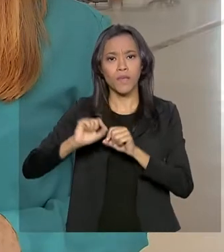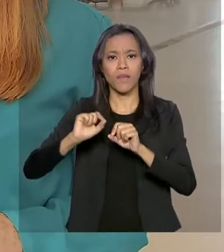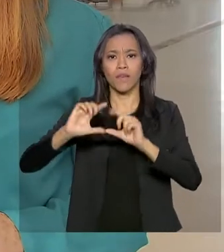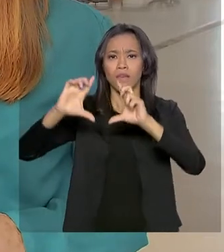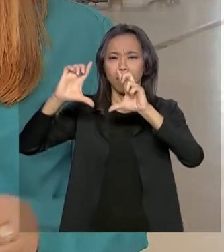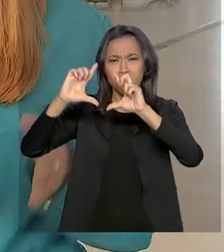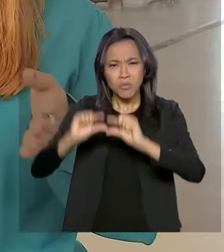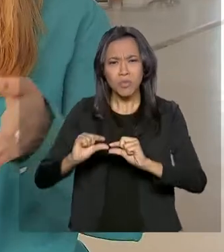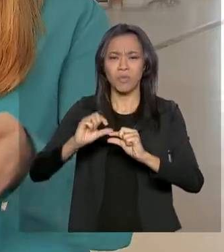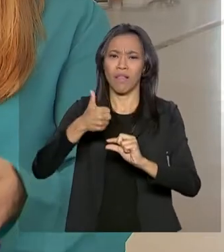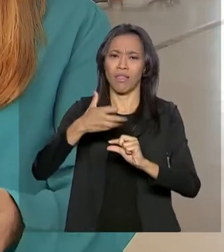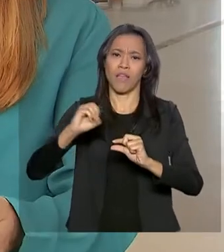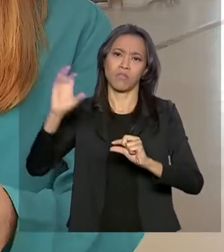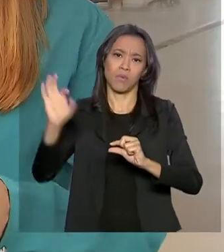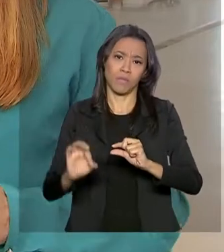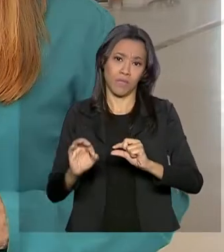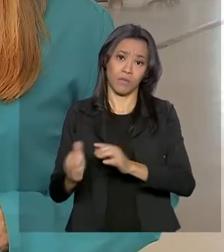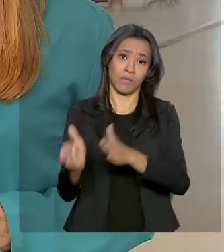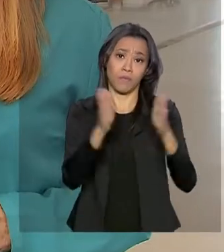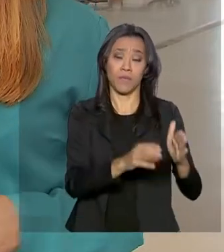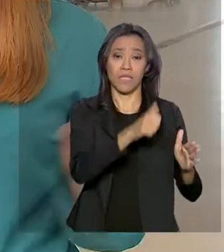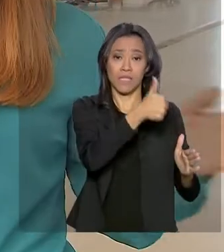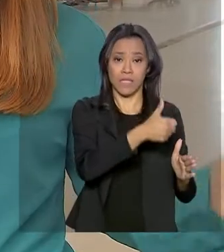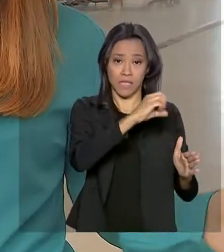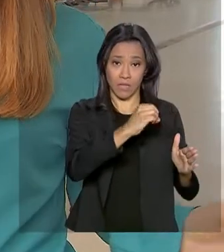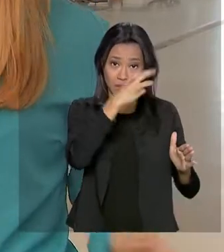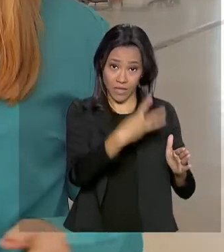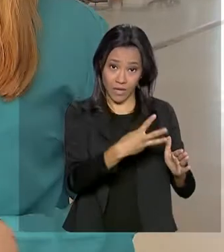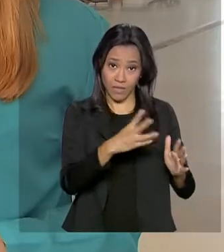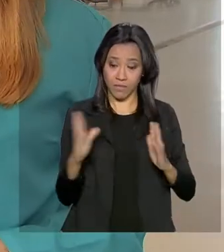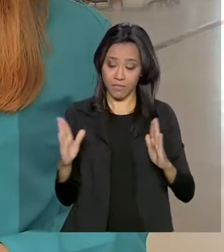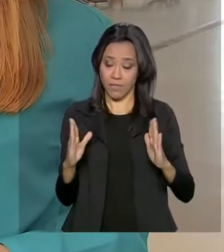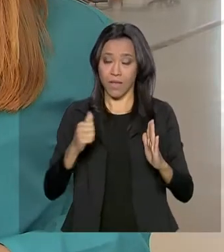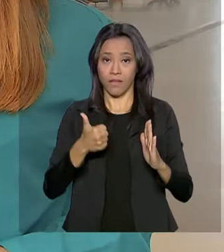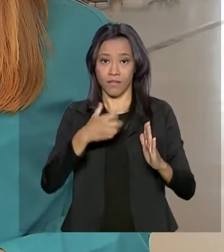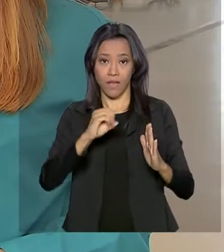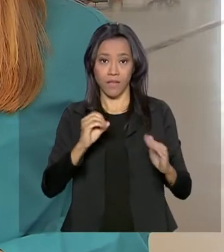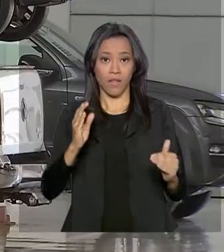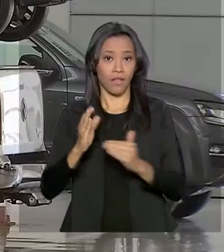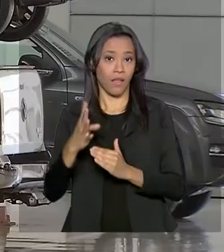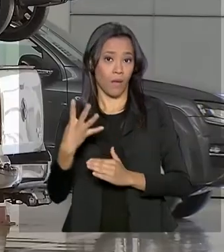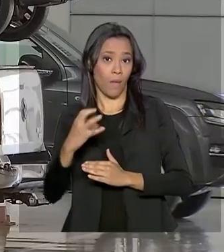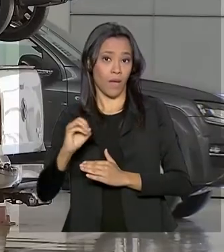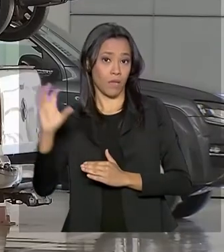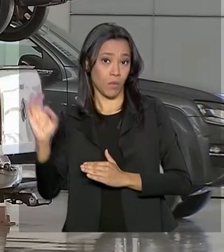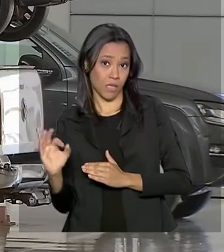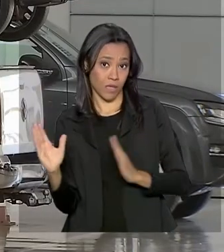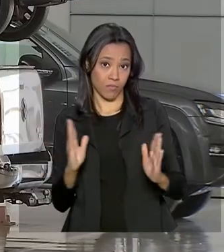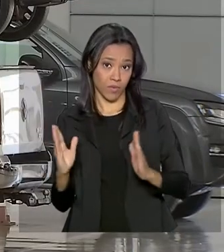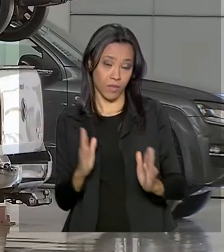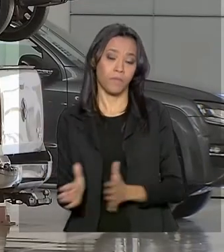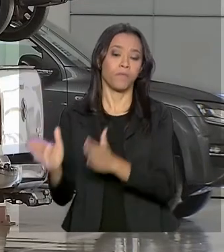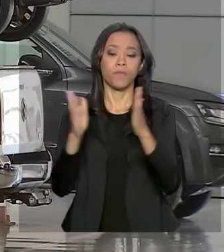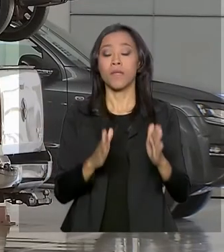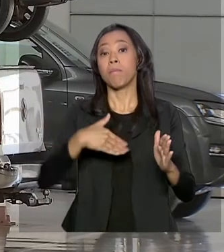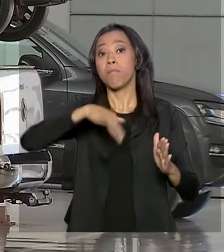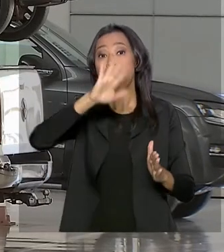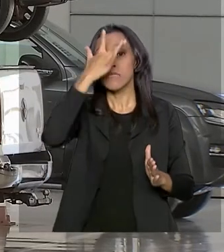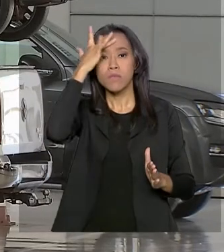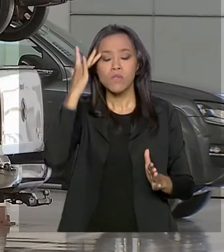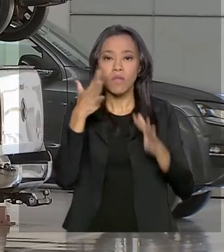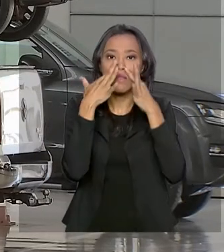de 10% e 103 apresentaram de 10% a 40%. Para que mais pessoas atendam aos